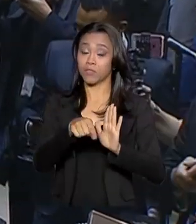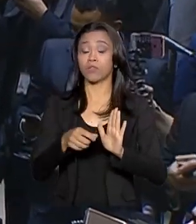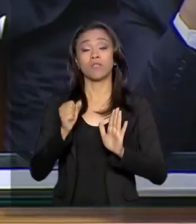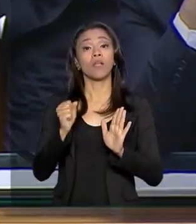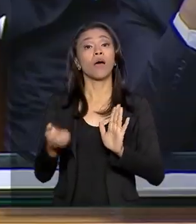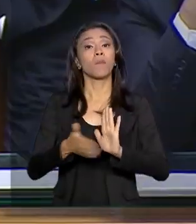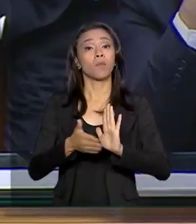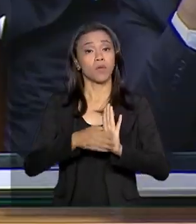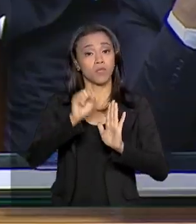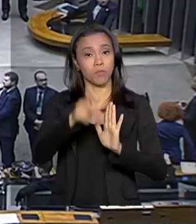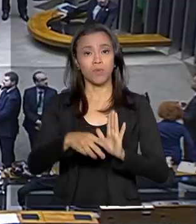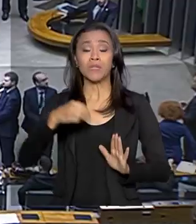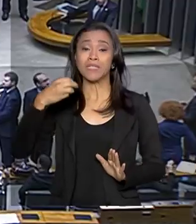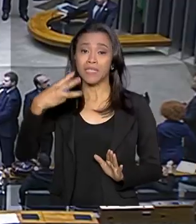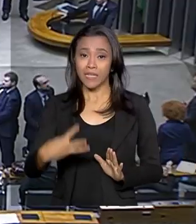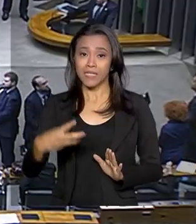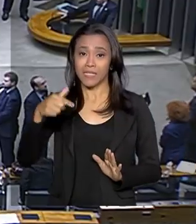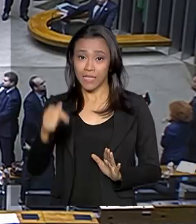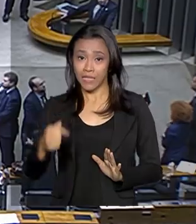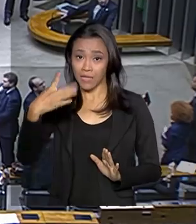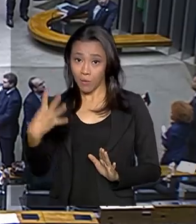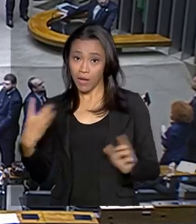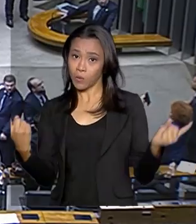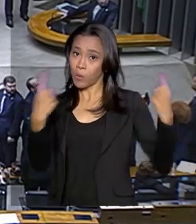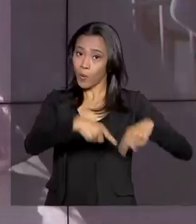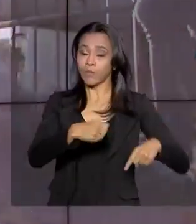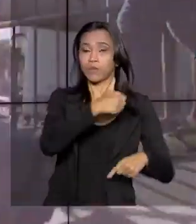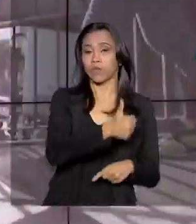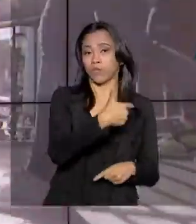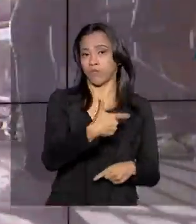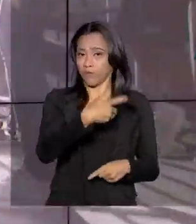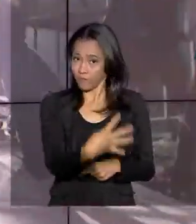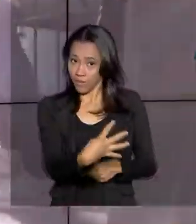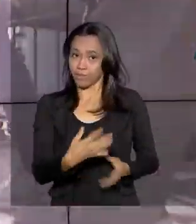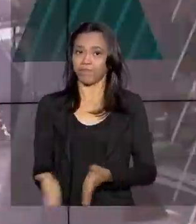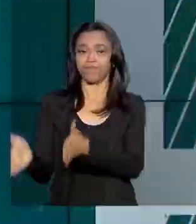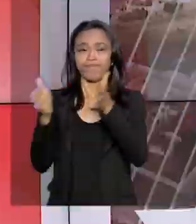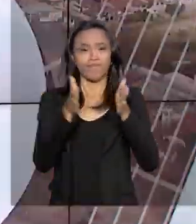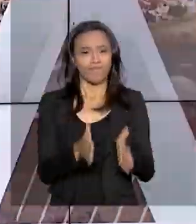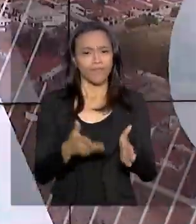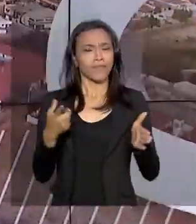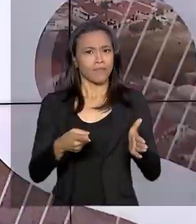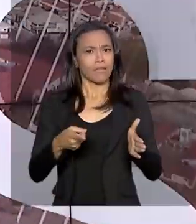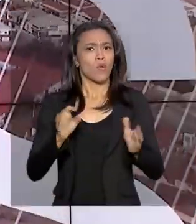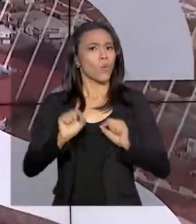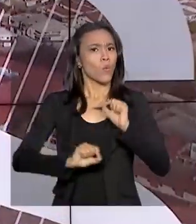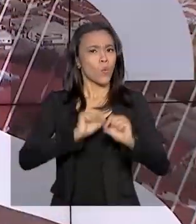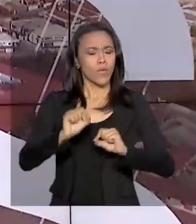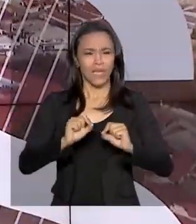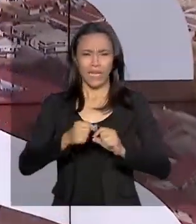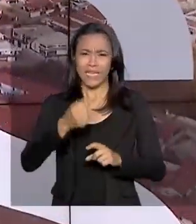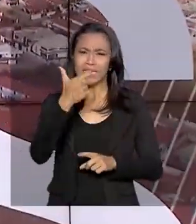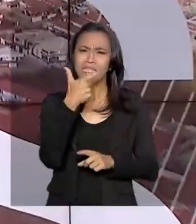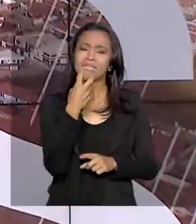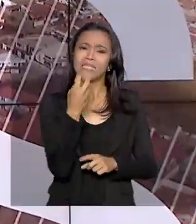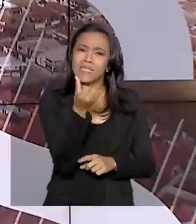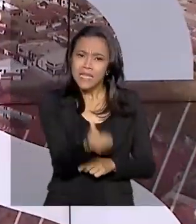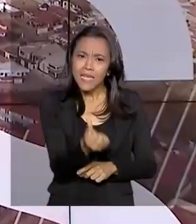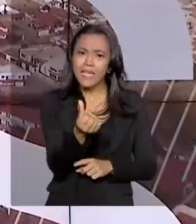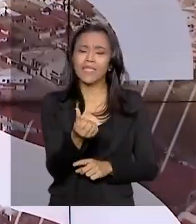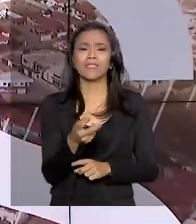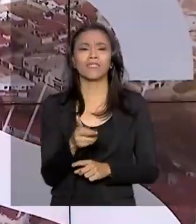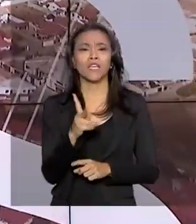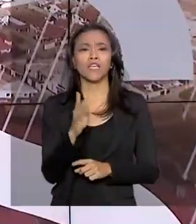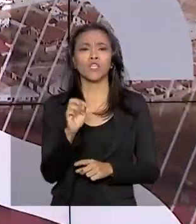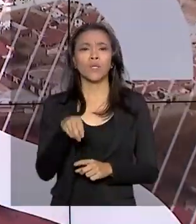Previdência por 370 votos a 124. Festival vai servir 6 toneladas de tambaqui na esplanada dos